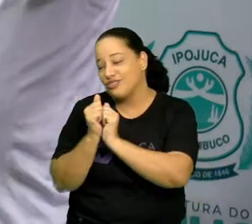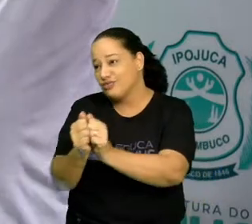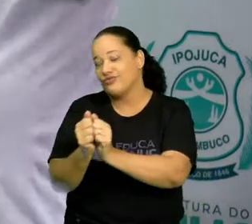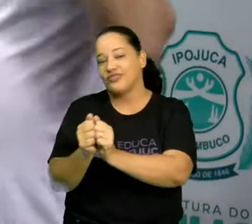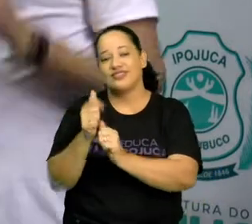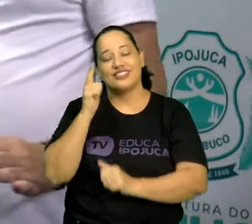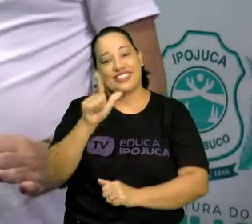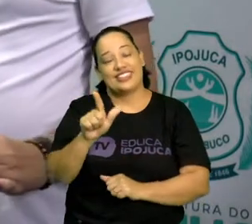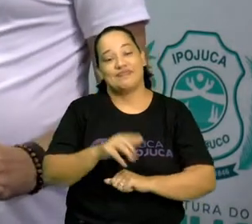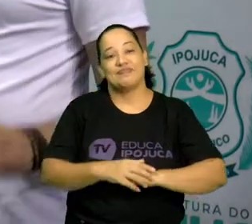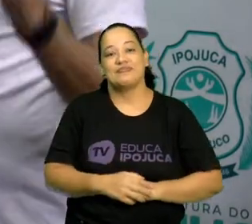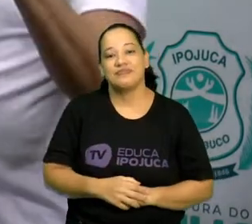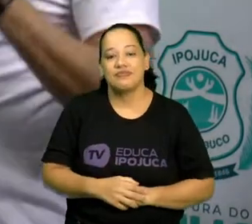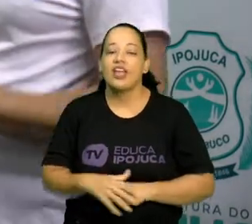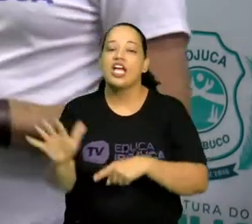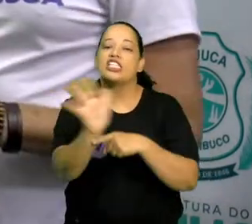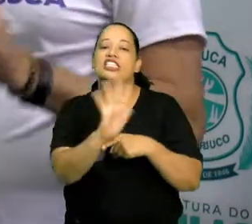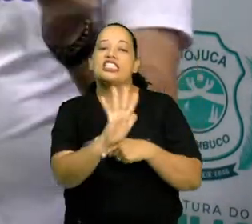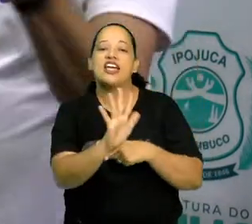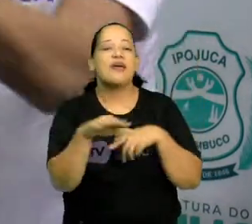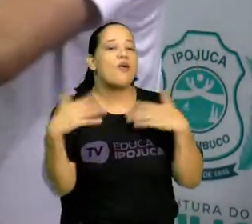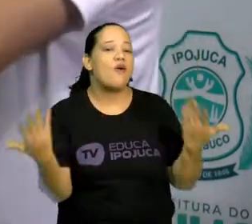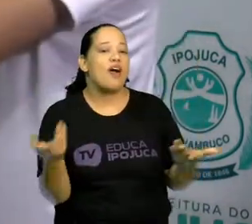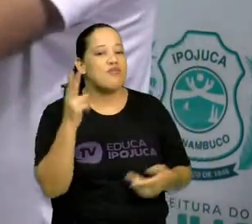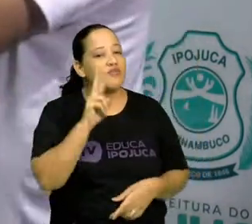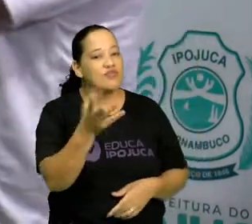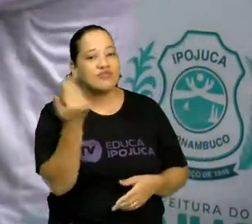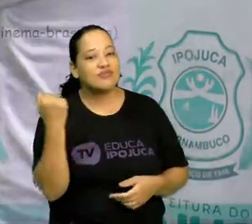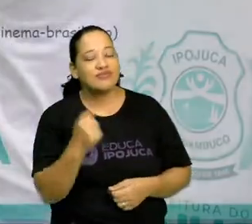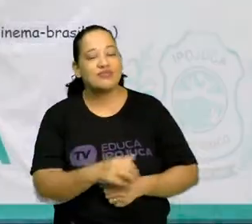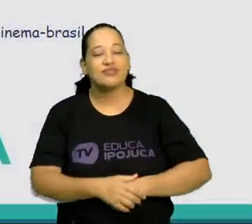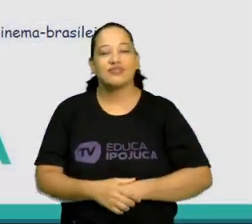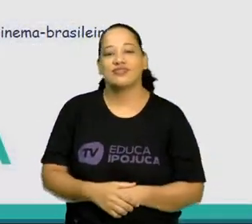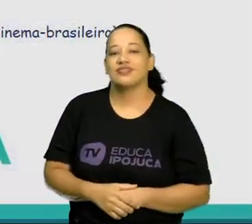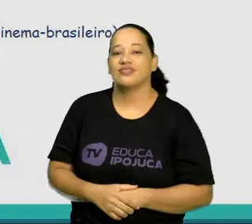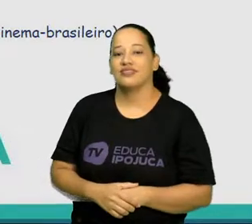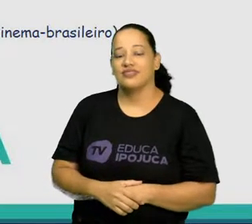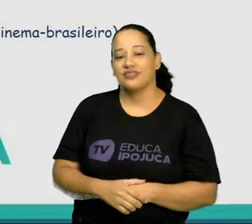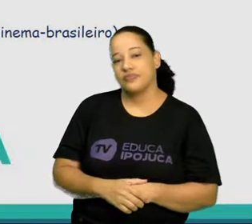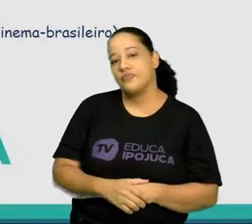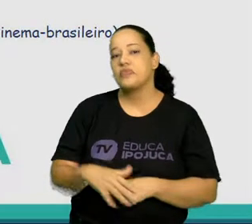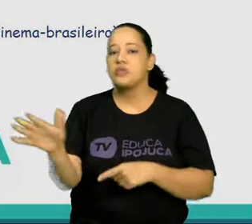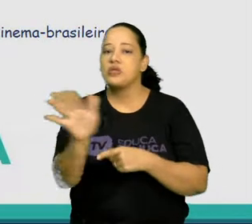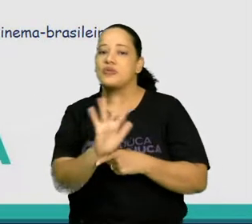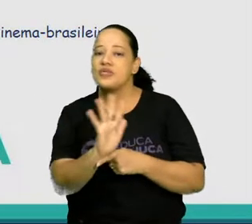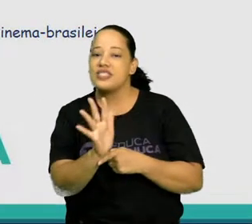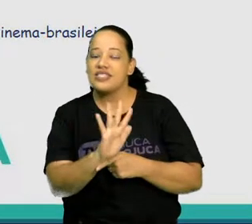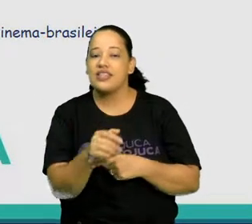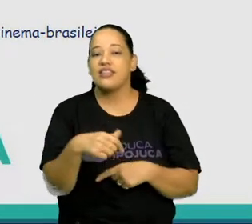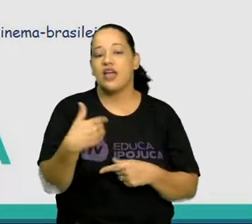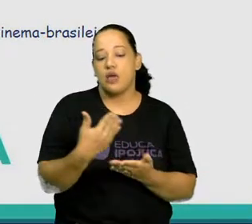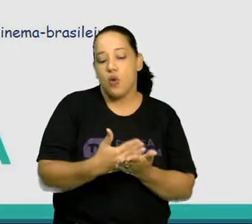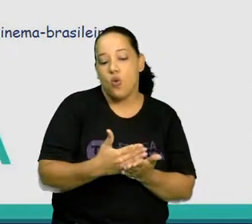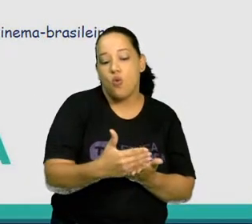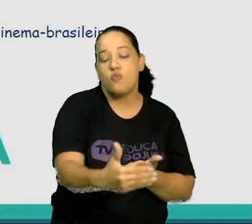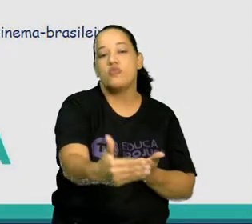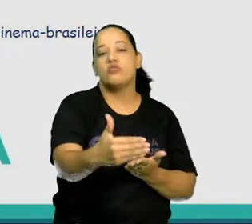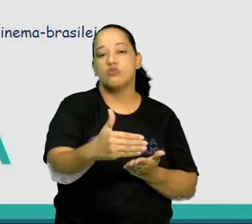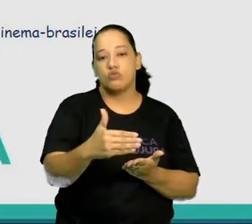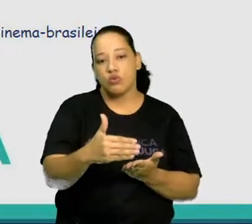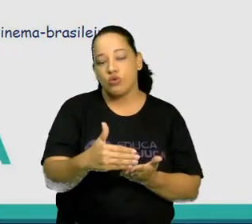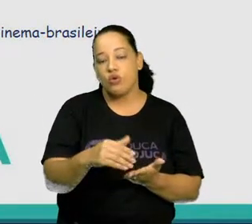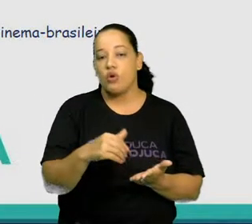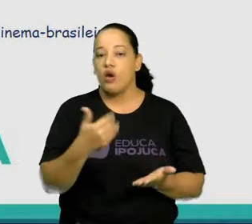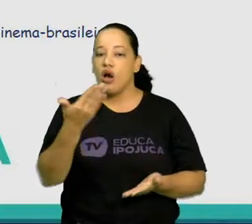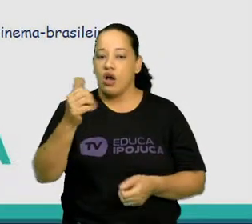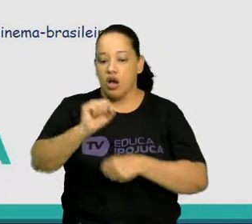O cinema. Vamos ver o que o cinema? Vamos lá. O cinema surgiu oficialmente